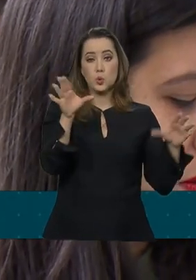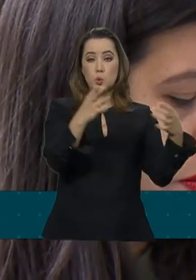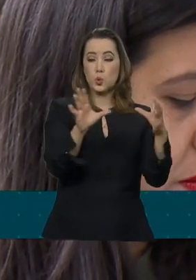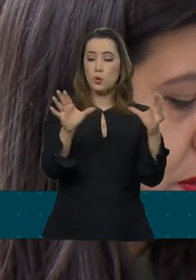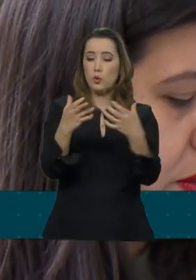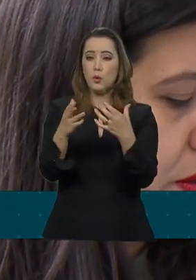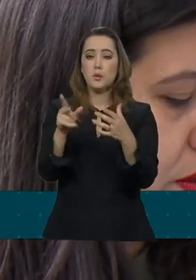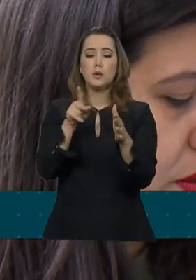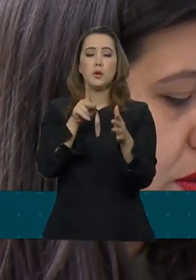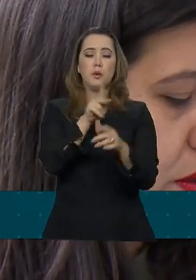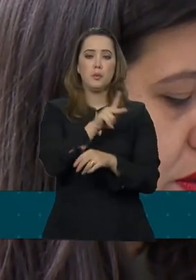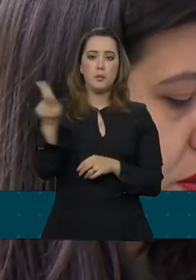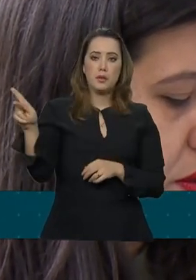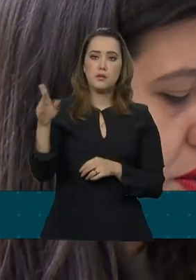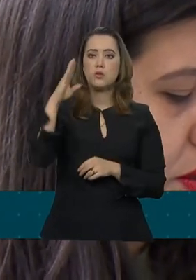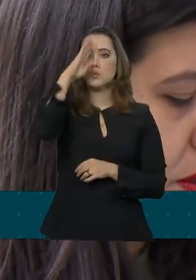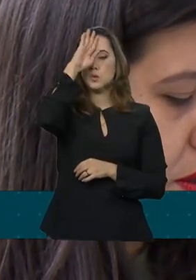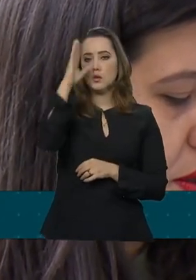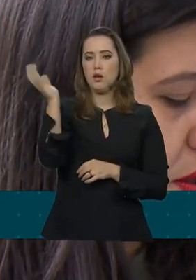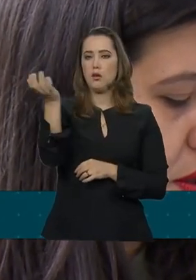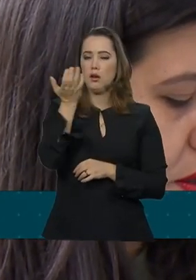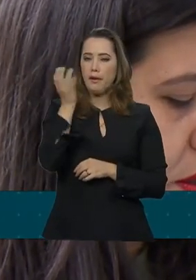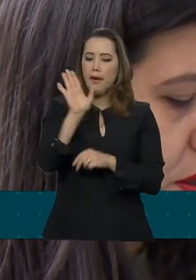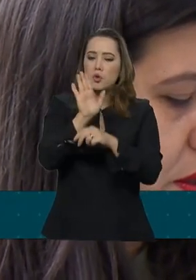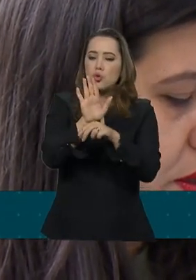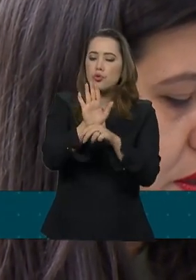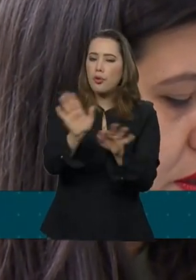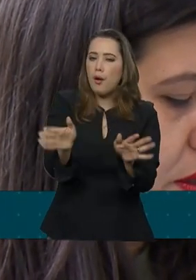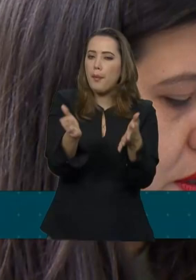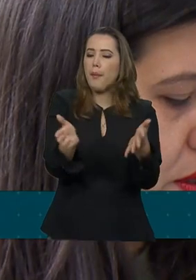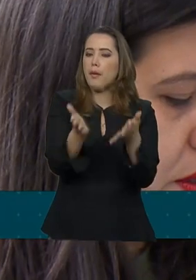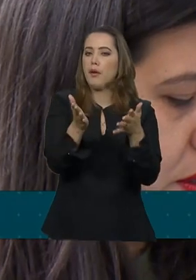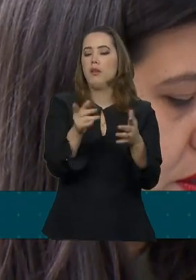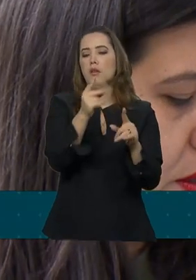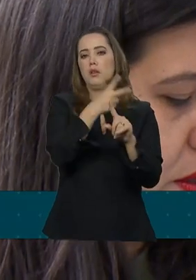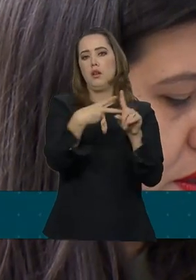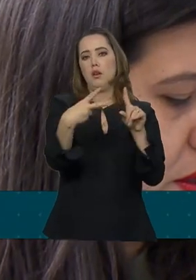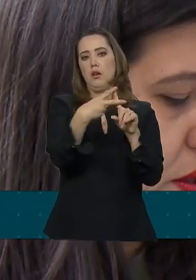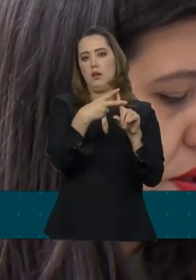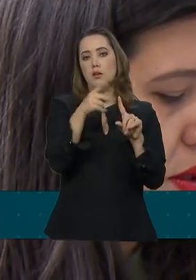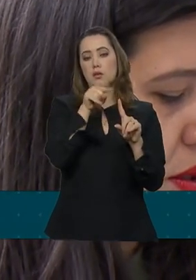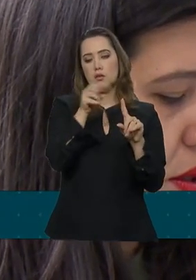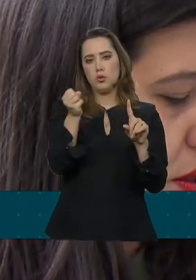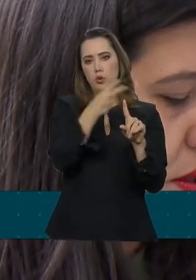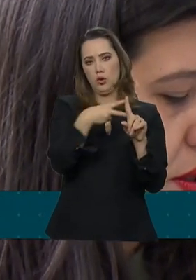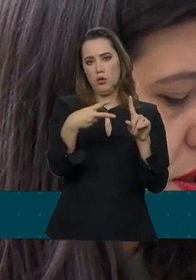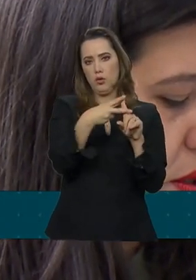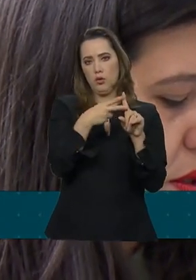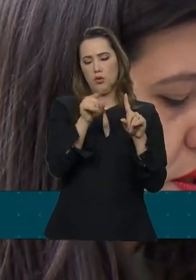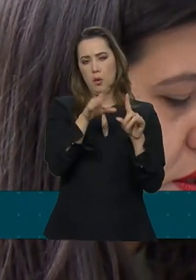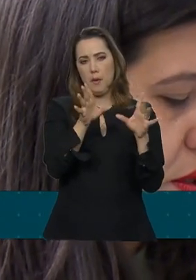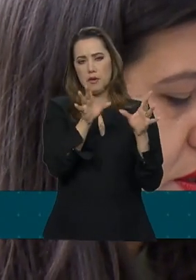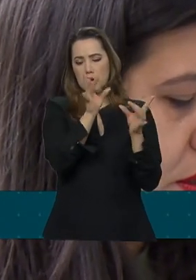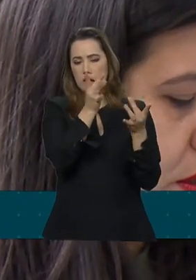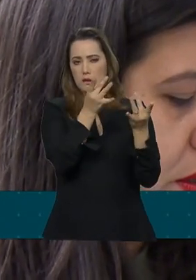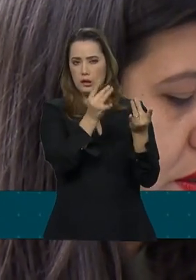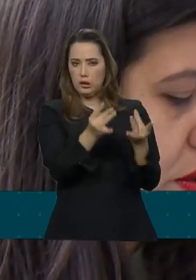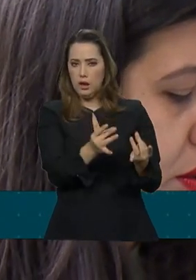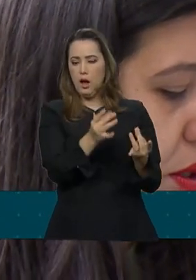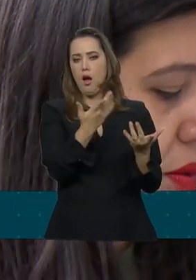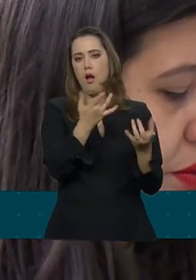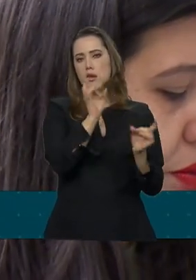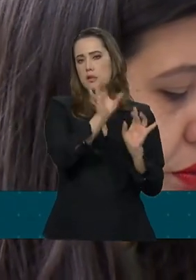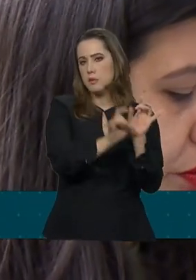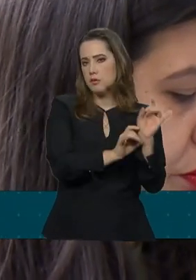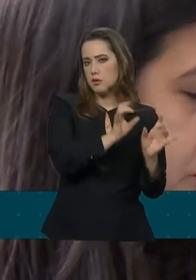que o presidente pretende que sejam contempladas na reforma, devido às prioridades, estamos falando das forças